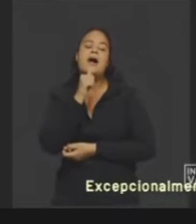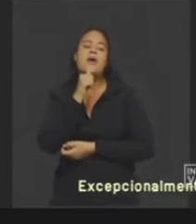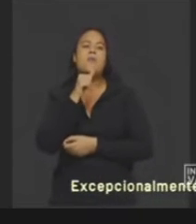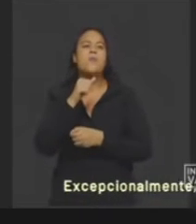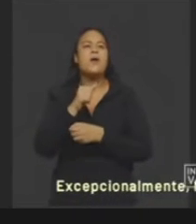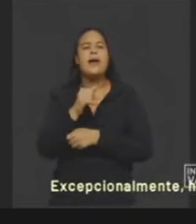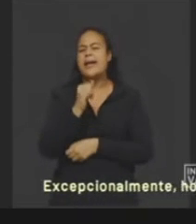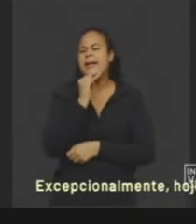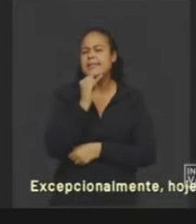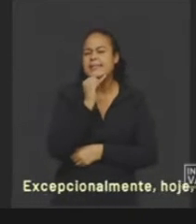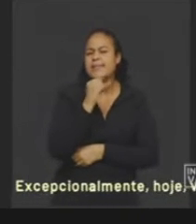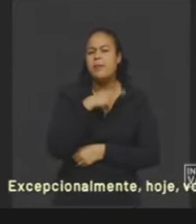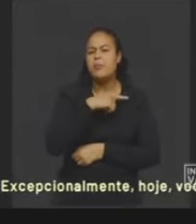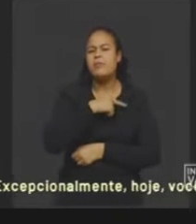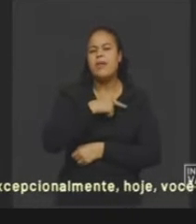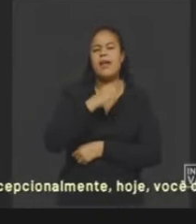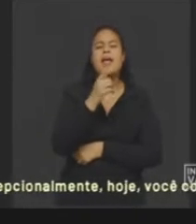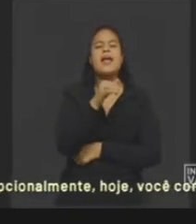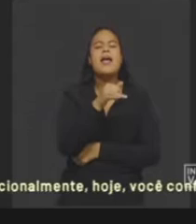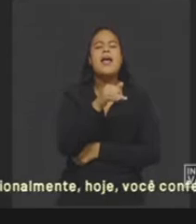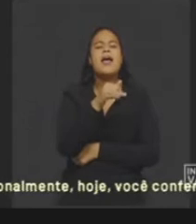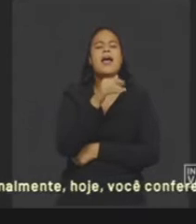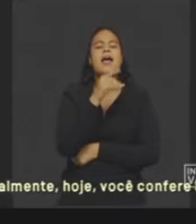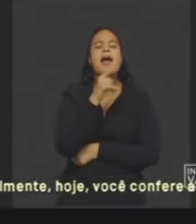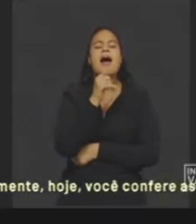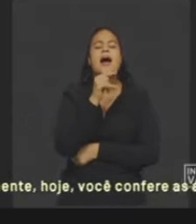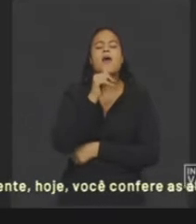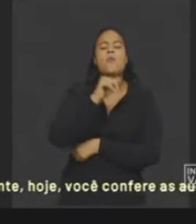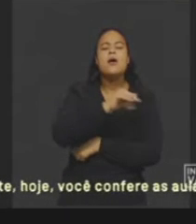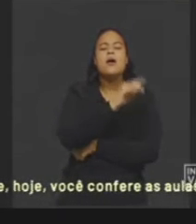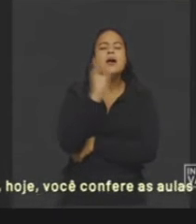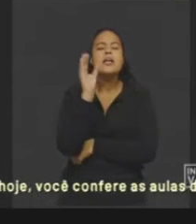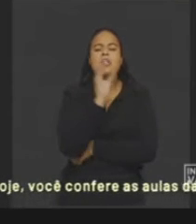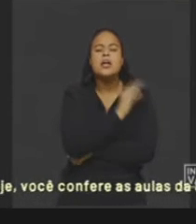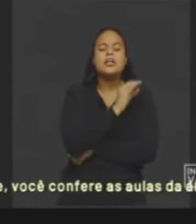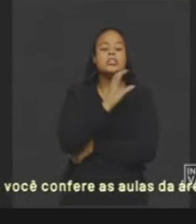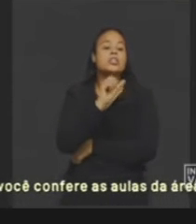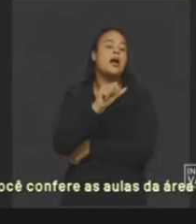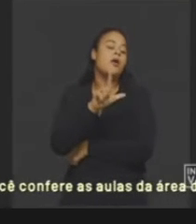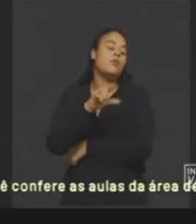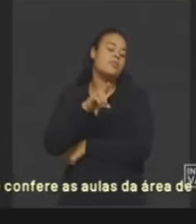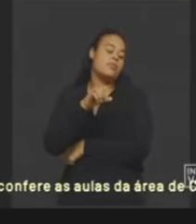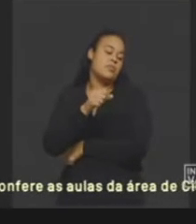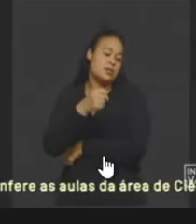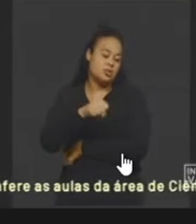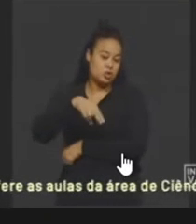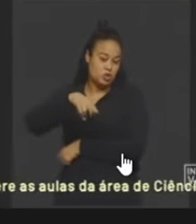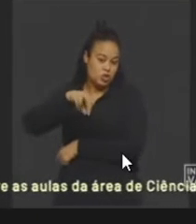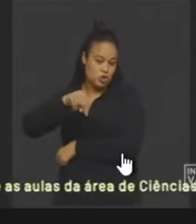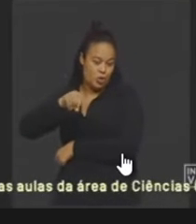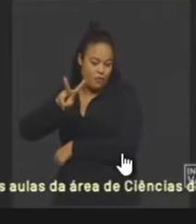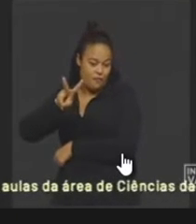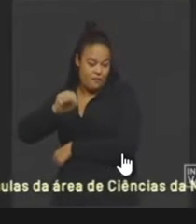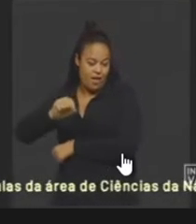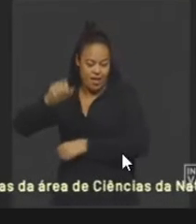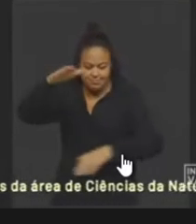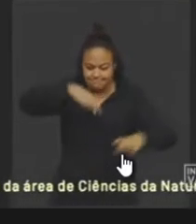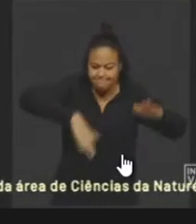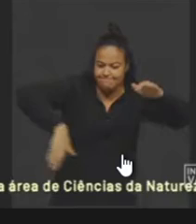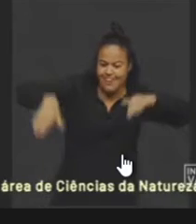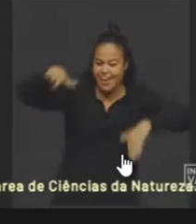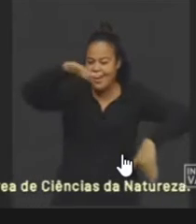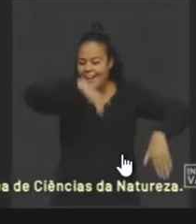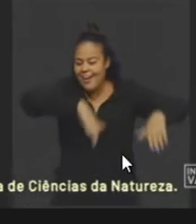caudas novas, né, que tem água quente e tal. Essa água, ela é aquecida pela energia que está lá no interior do planeta